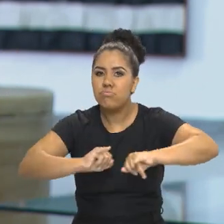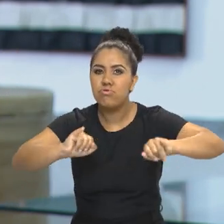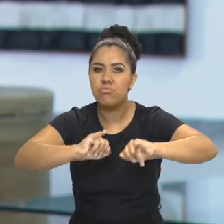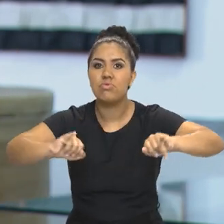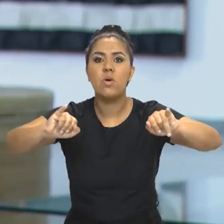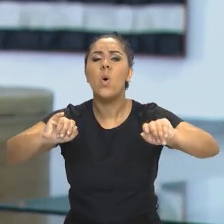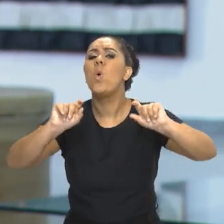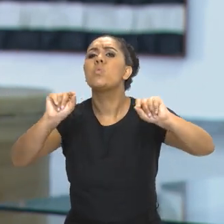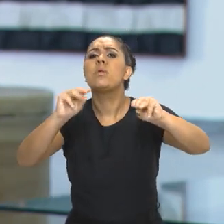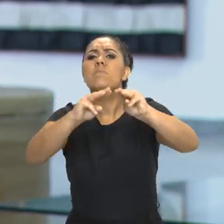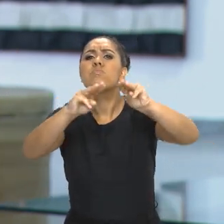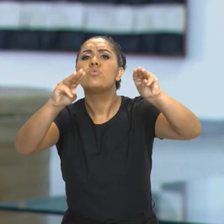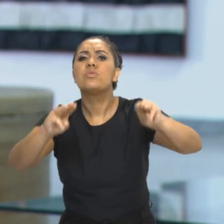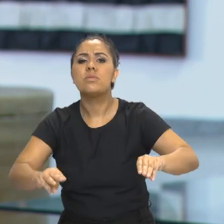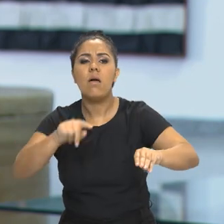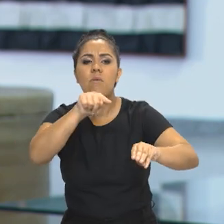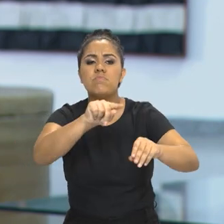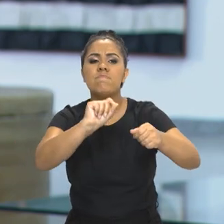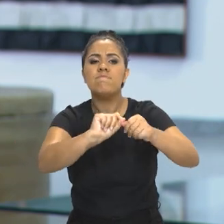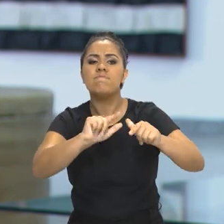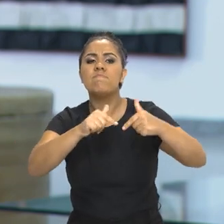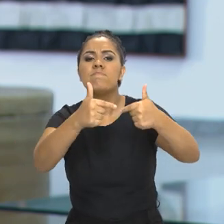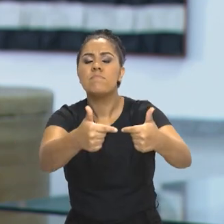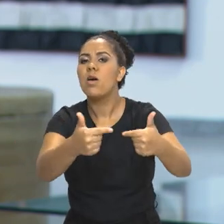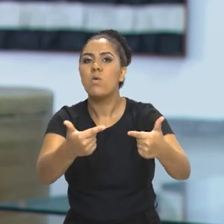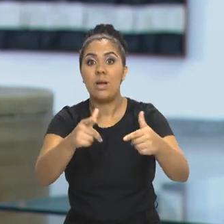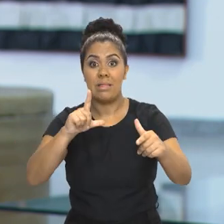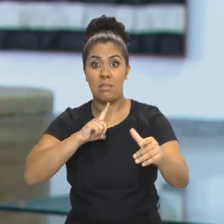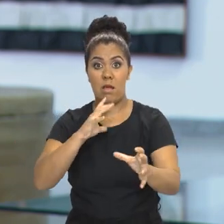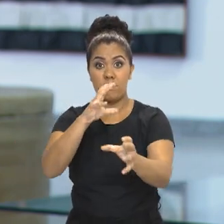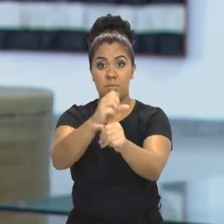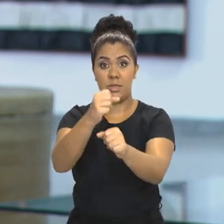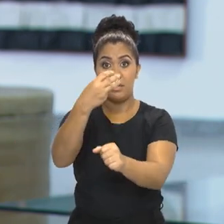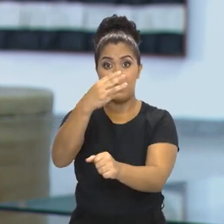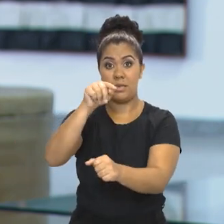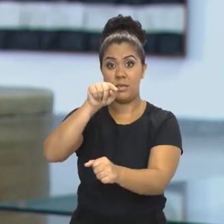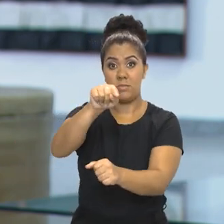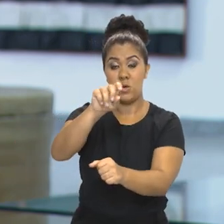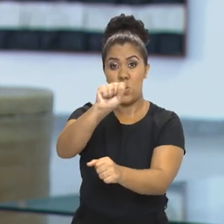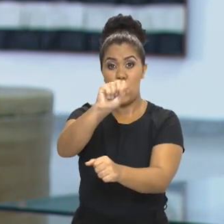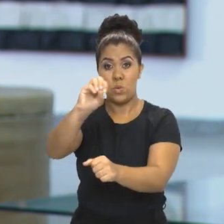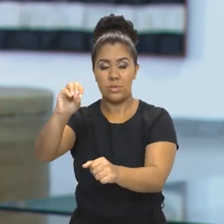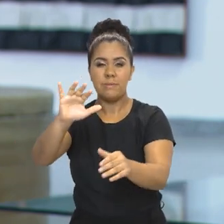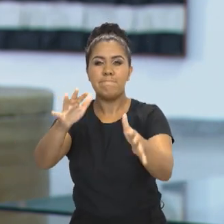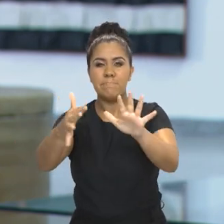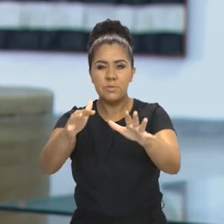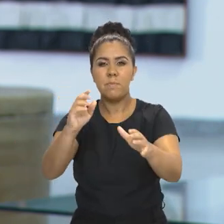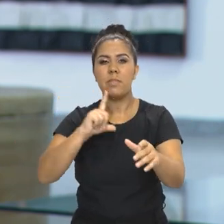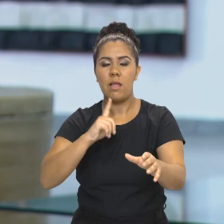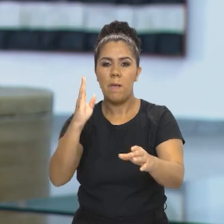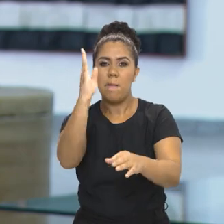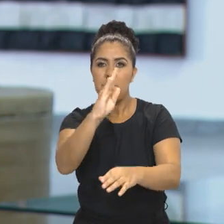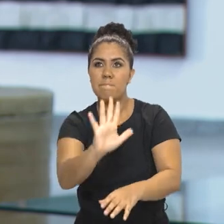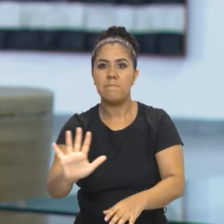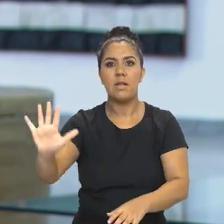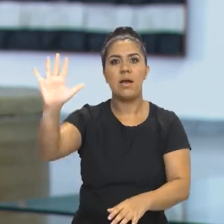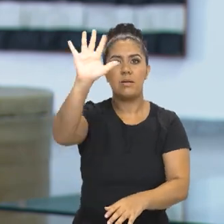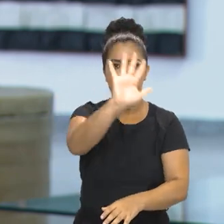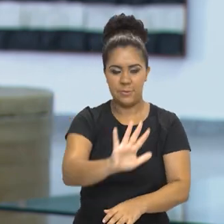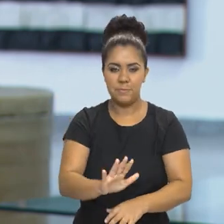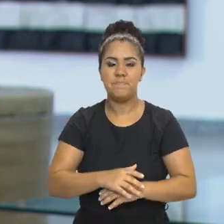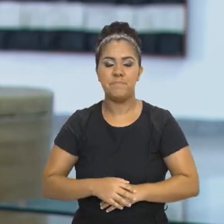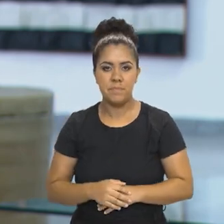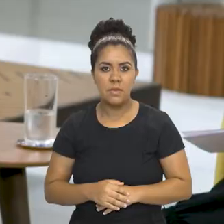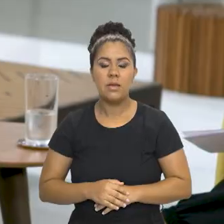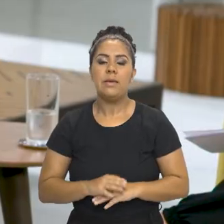o que os museus fazem. E são hoje quase 3.900 museus no Brasil, né, e mais uns tantos pontos